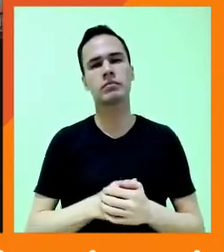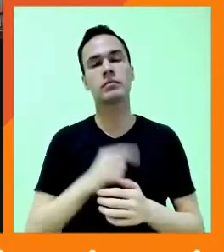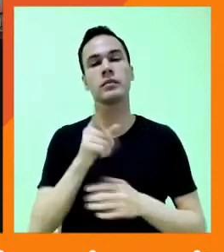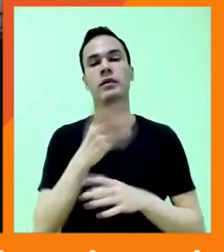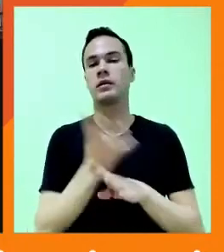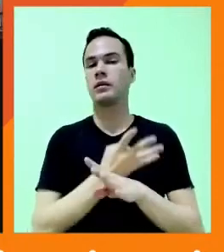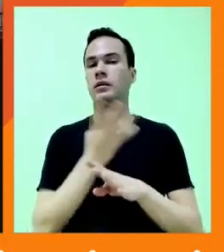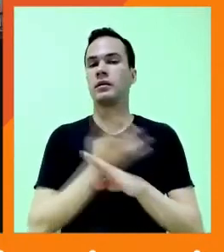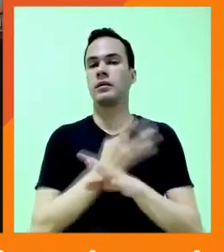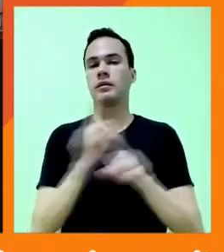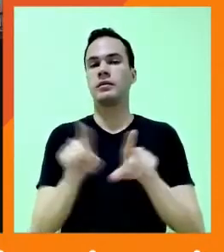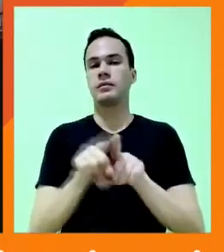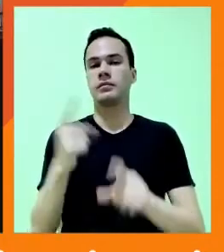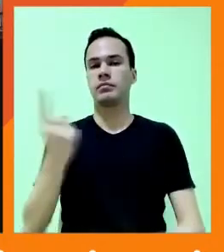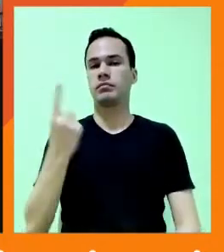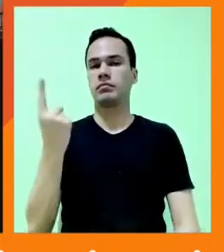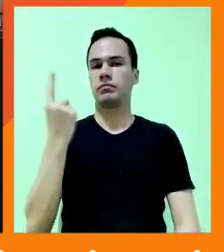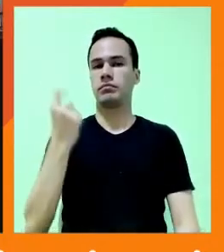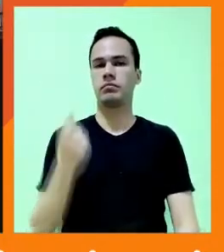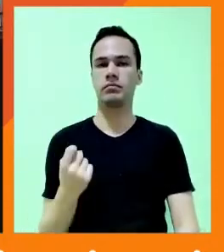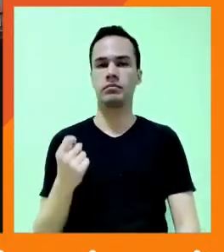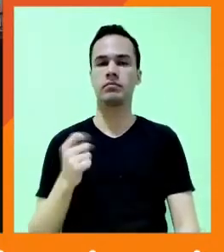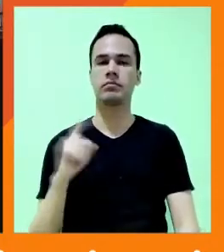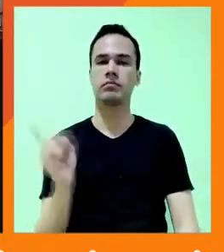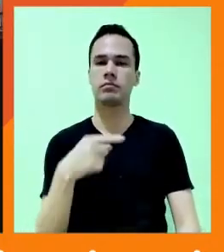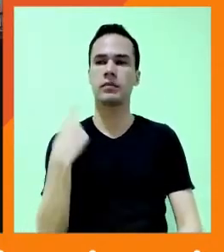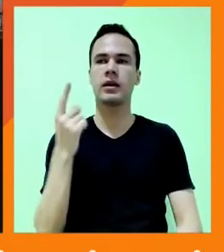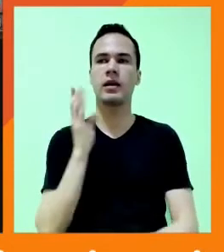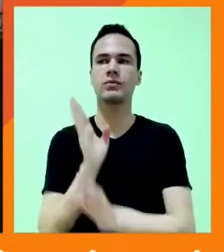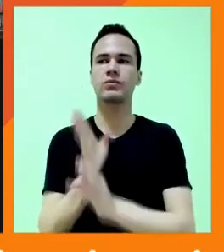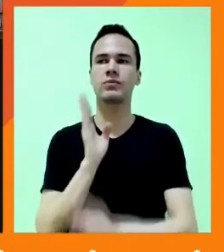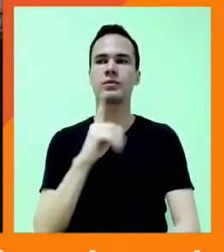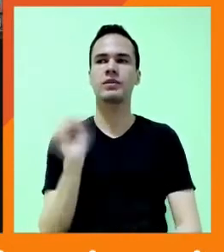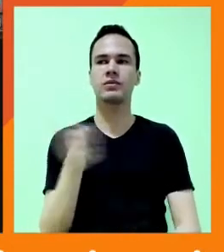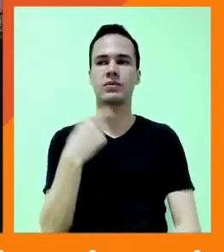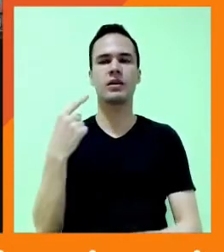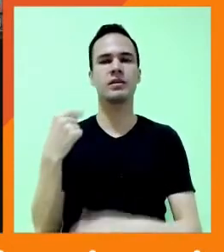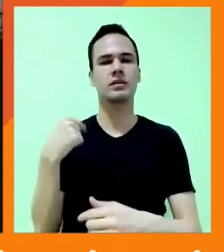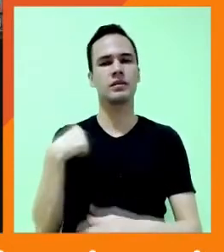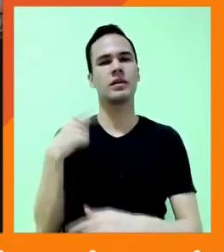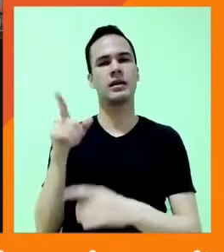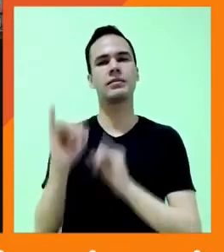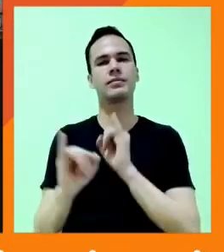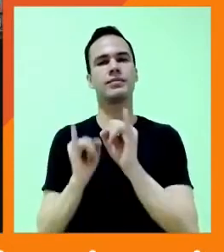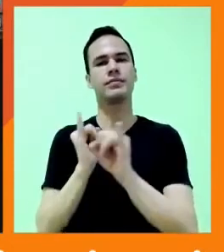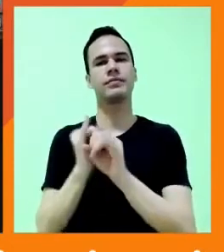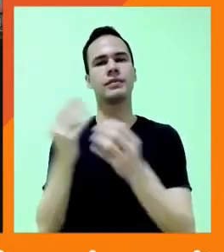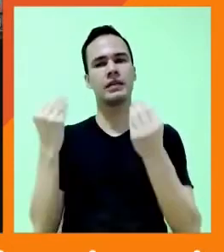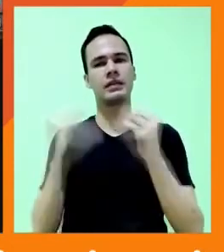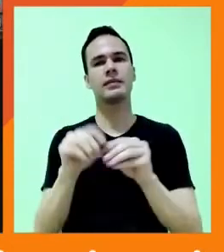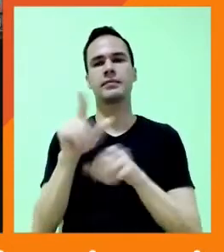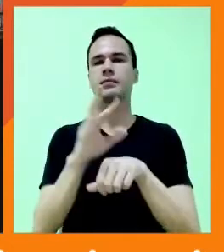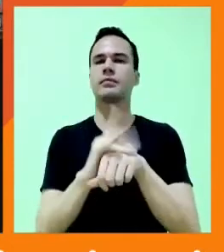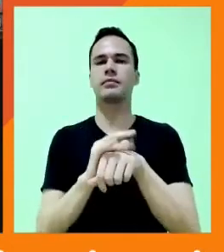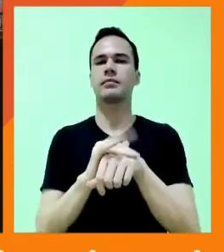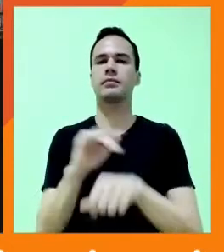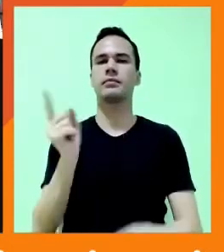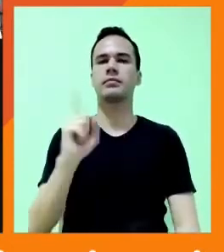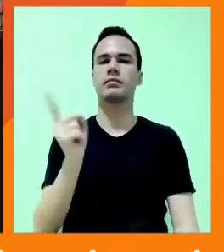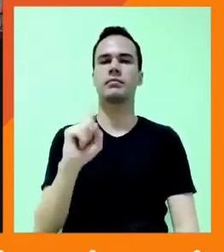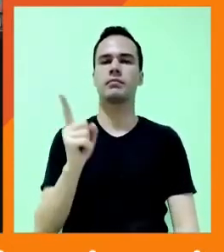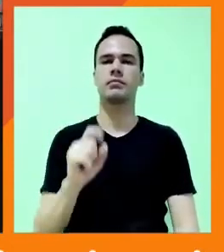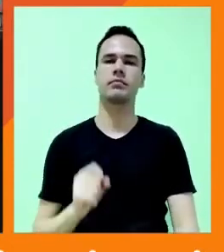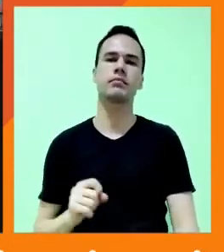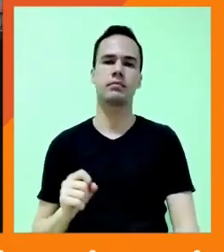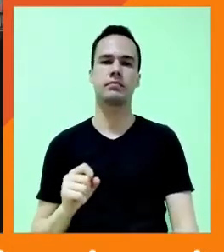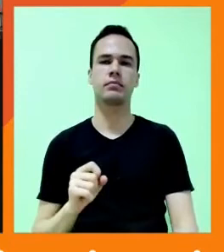do protagonismo. Para que a gente descubra a nossa forma de estar na internet sem adoecer por pressões externas. Sejam